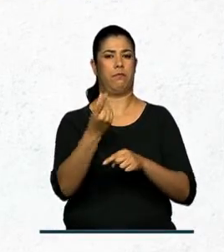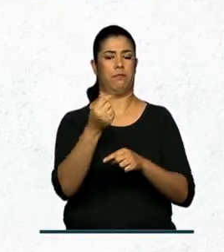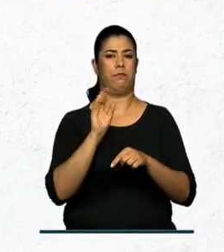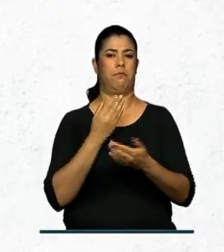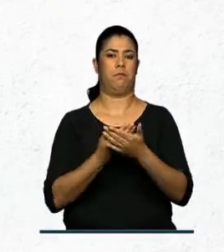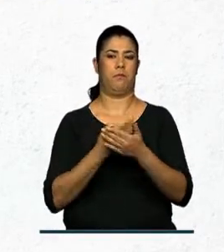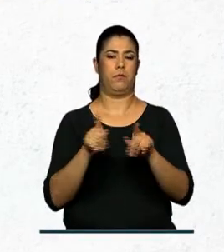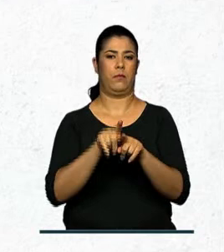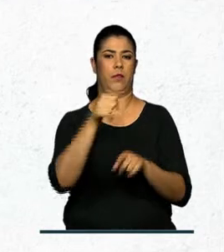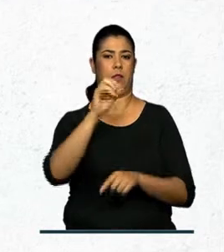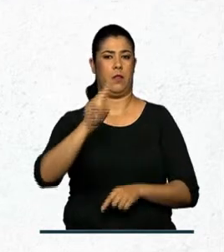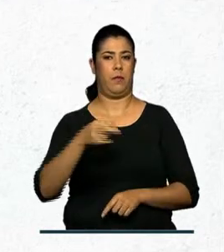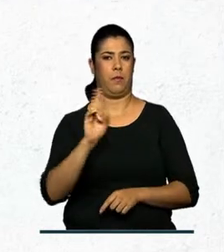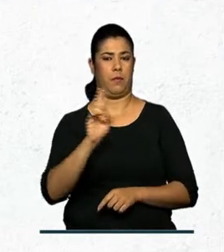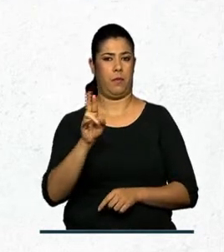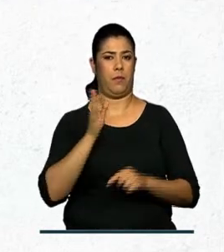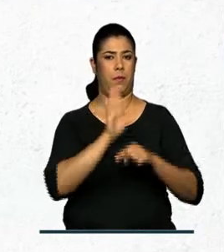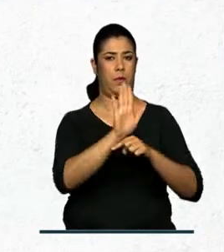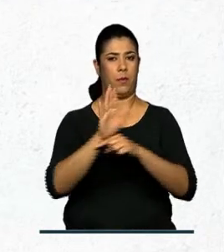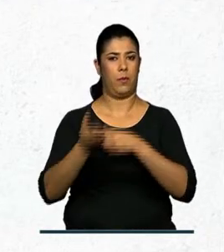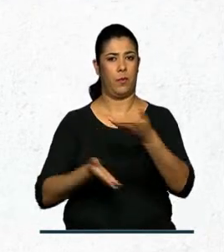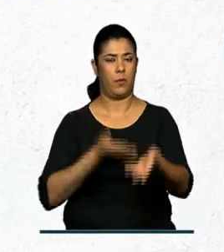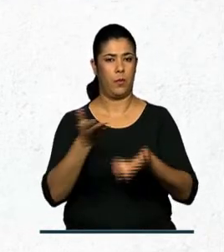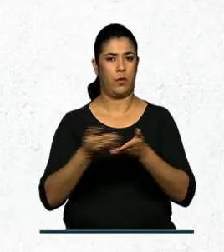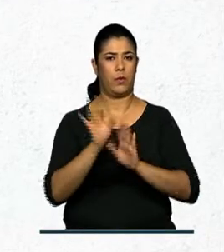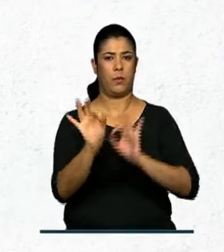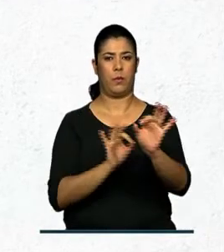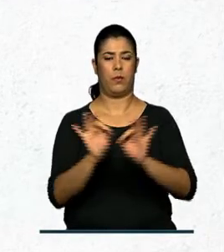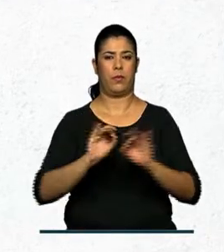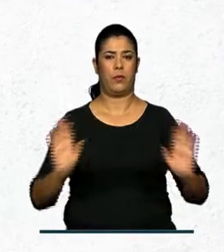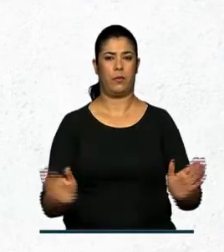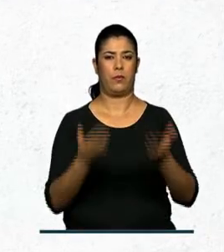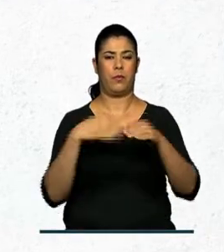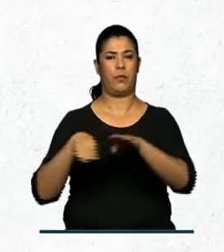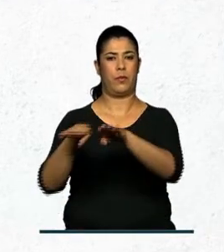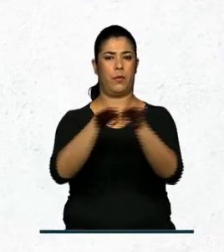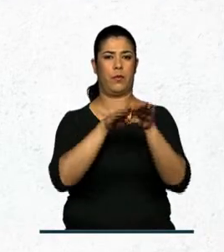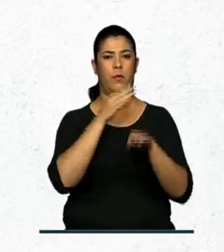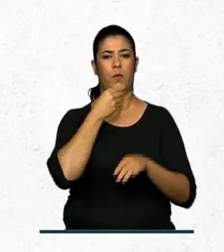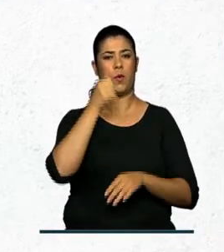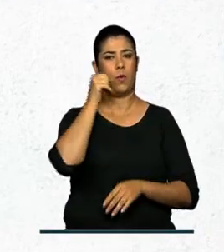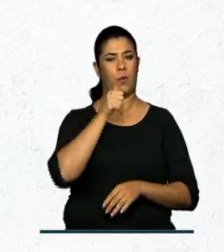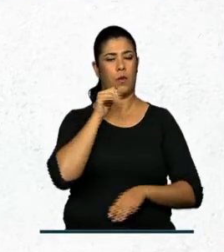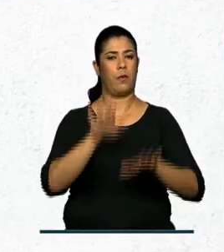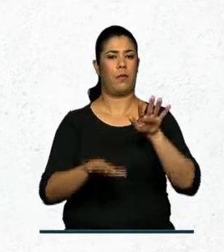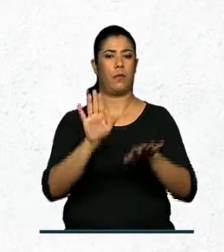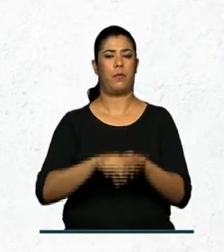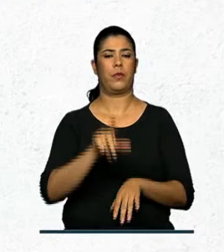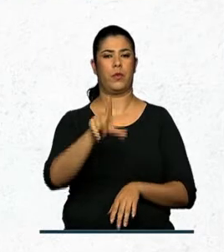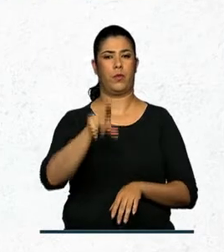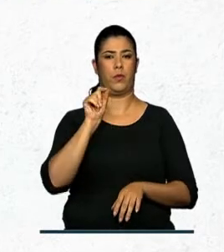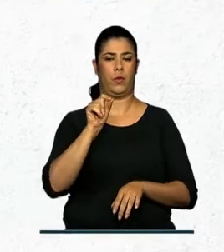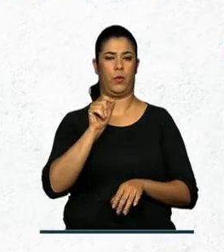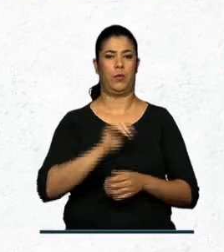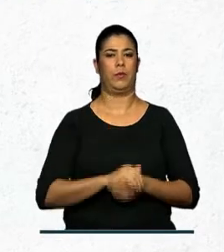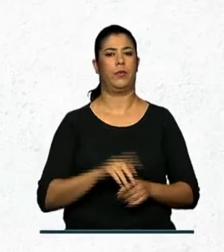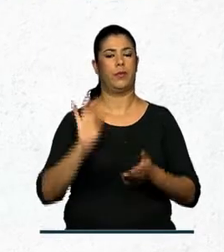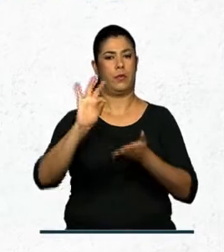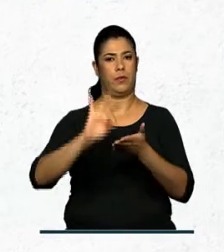estudo e R$ 10 mil para investimentos em projetos de promoção da Igualdade de Gênero, dependendo da categoria.